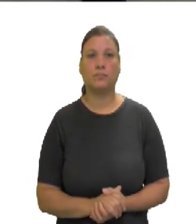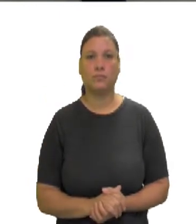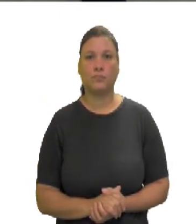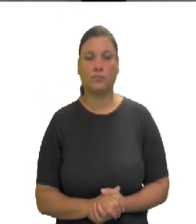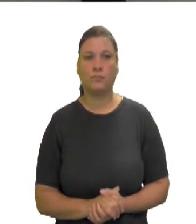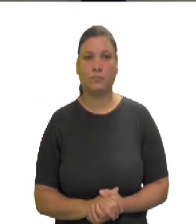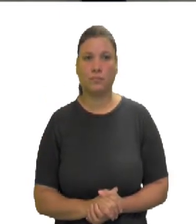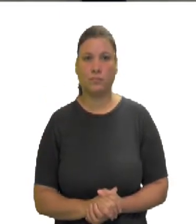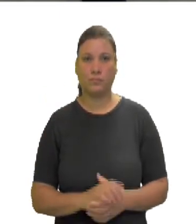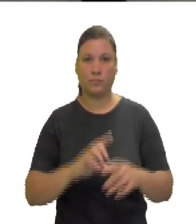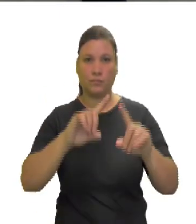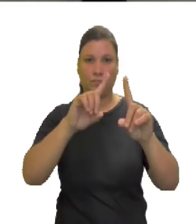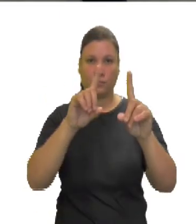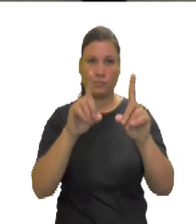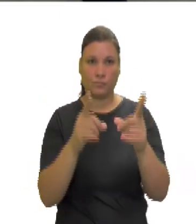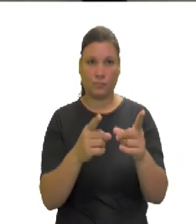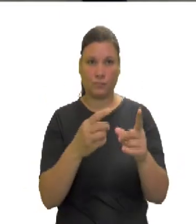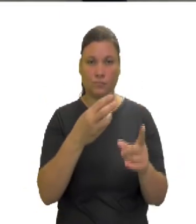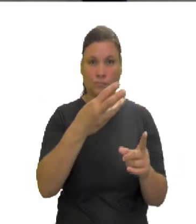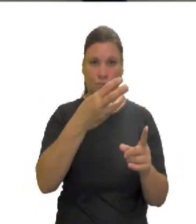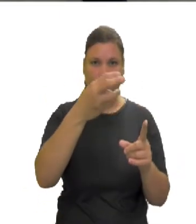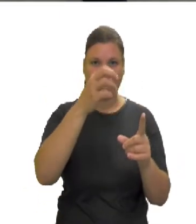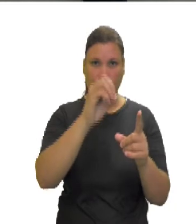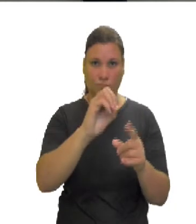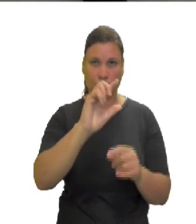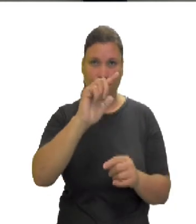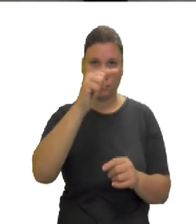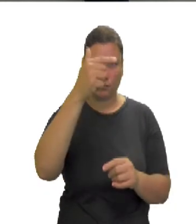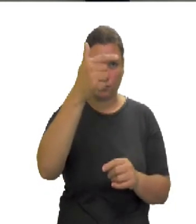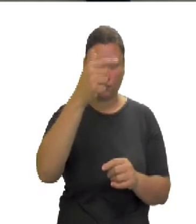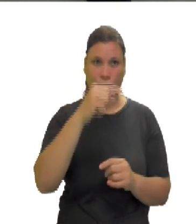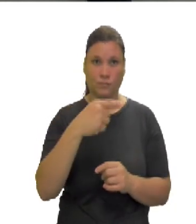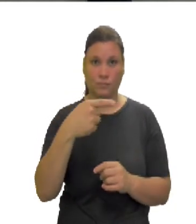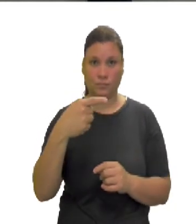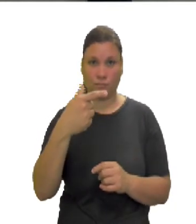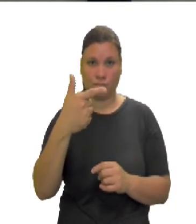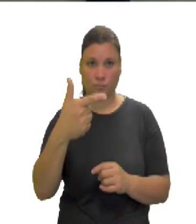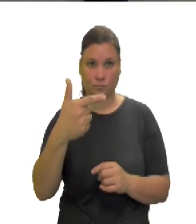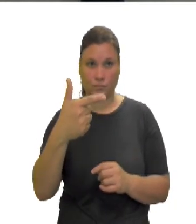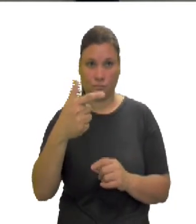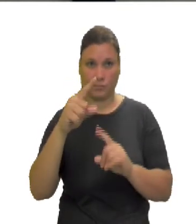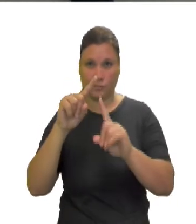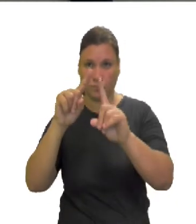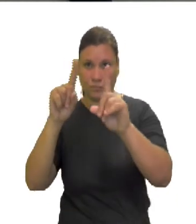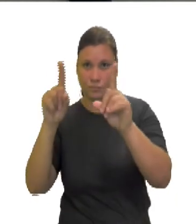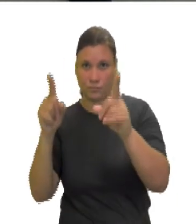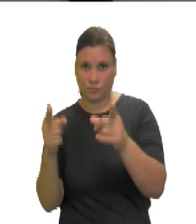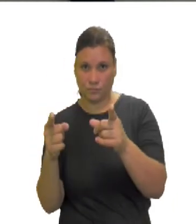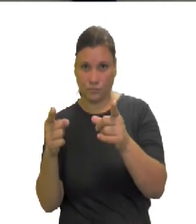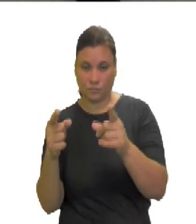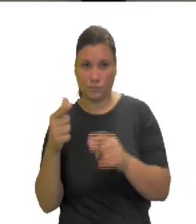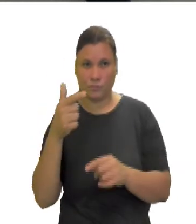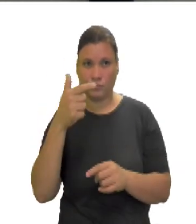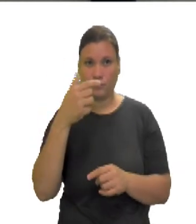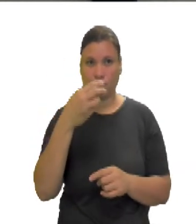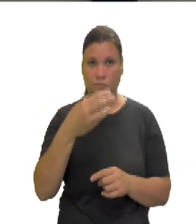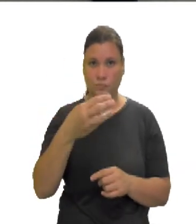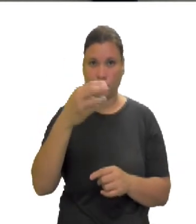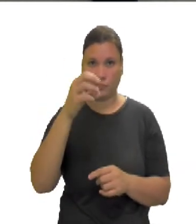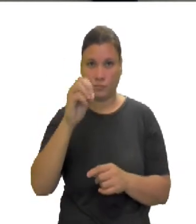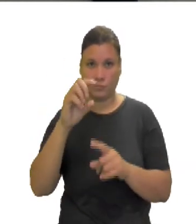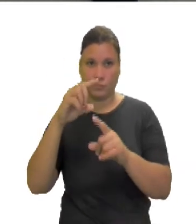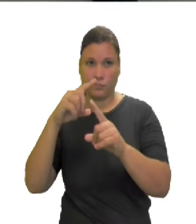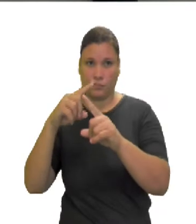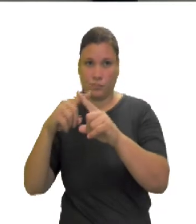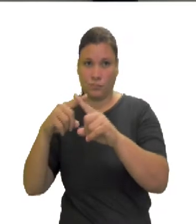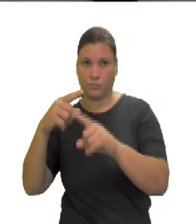termo, 30 ao quadrado, menos 2 vezes o produto do primeiro termo pelo